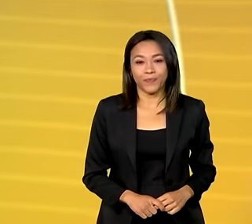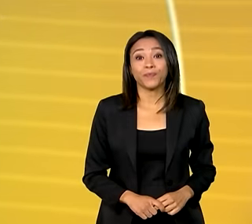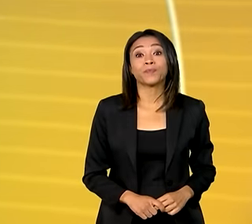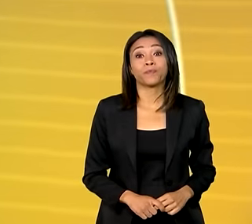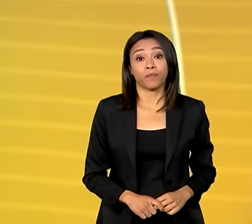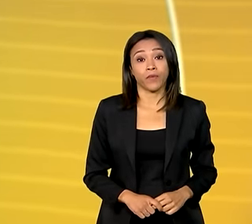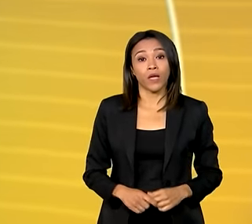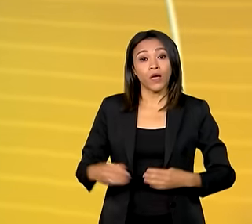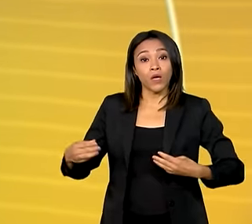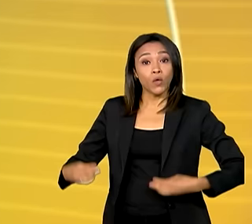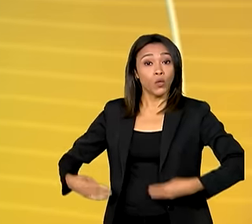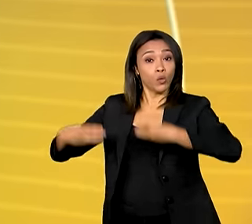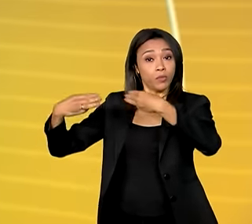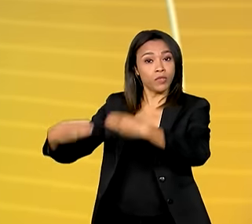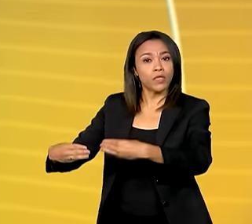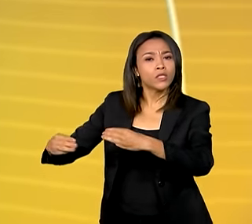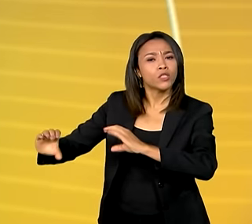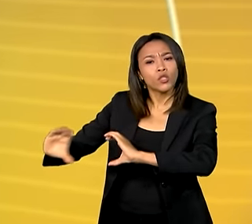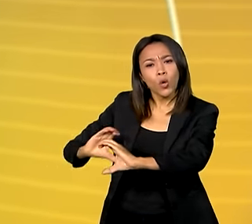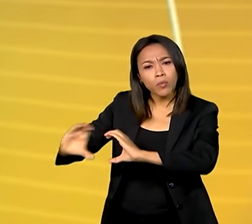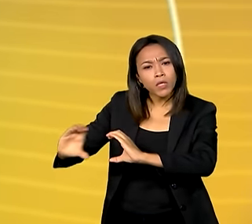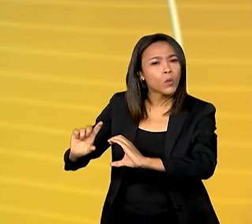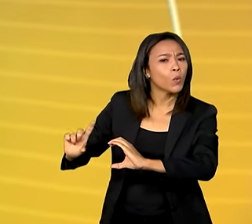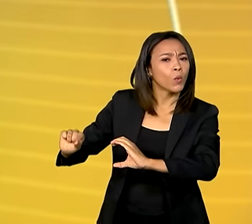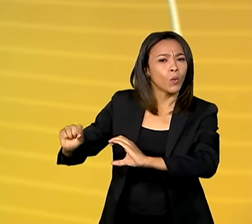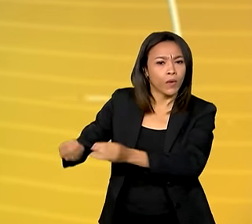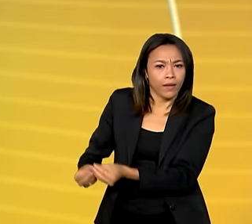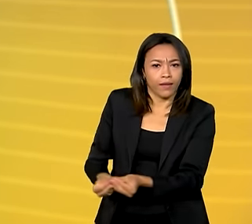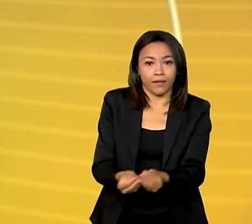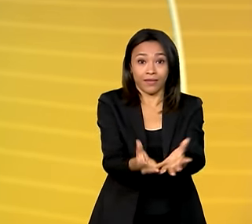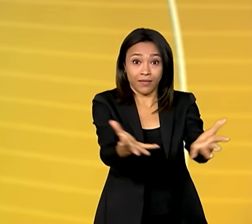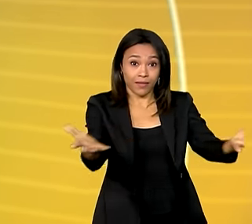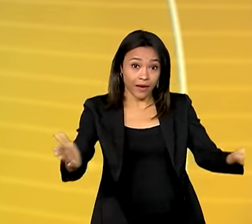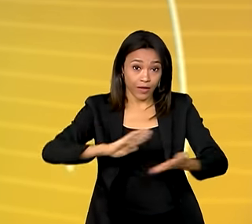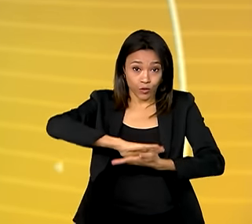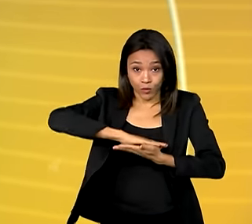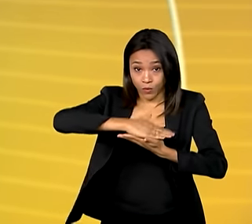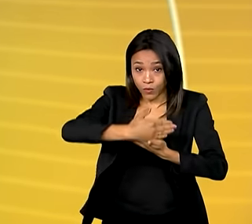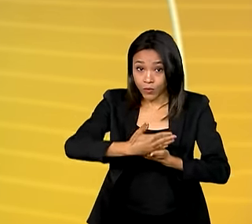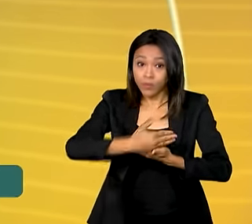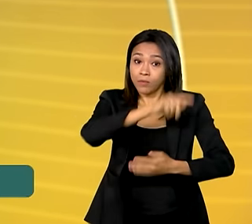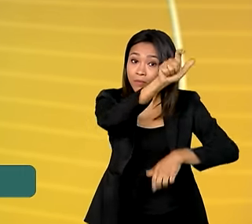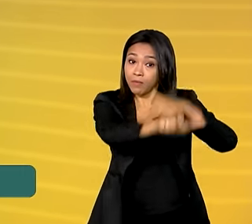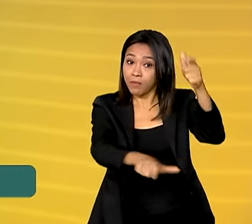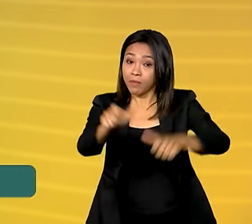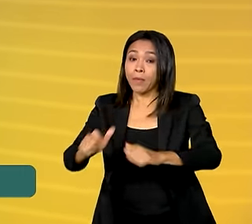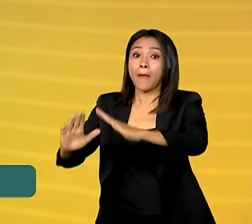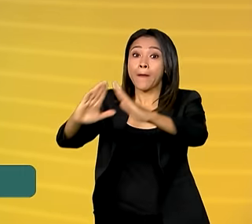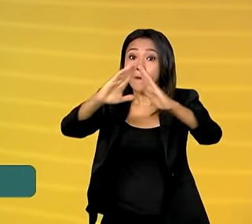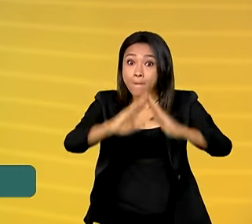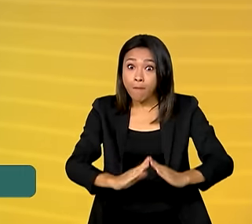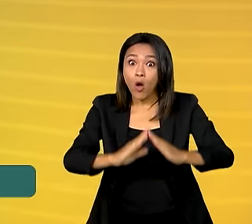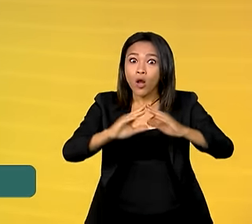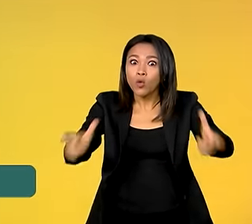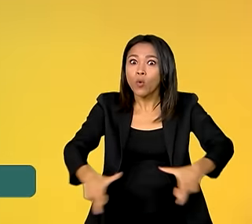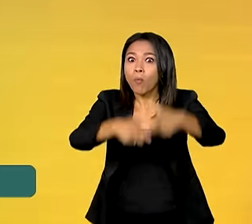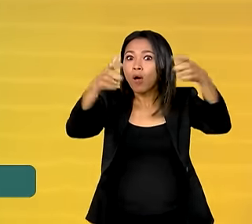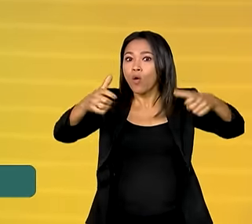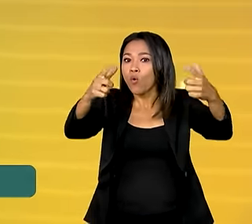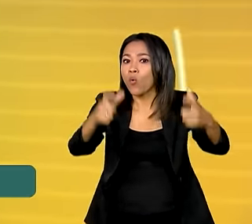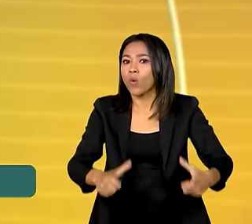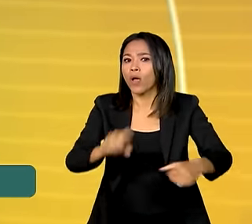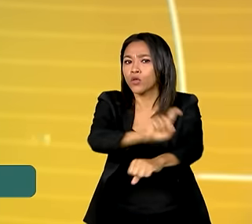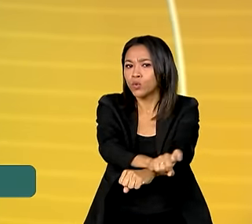O Ministério das Comunicações fez a entrega de notebooks para moradores do maior território quilombola do Brasil,